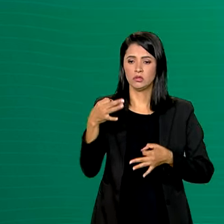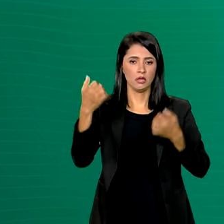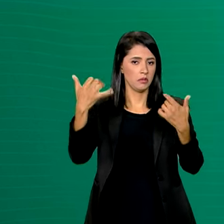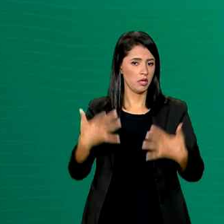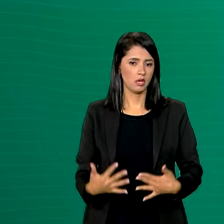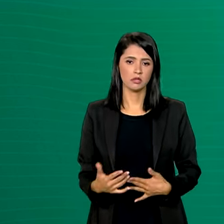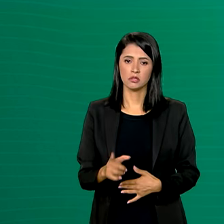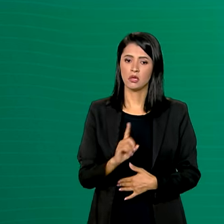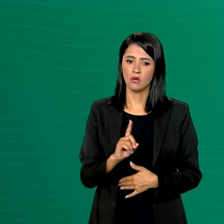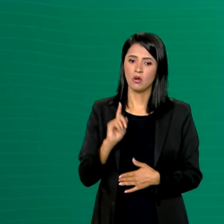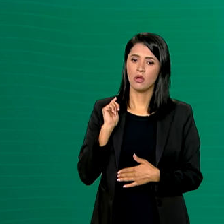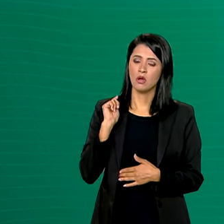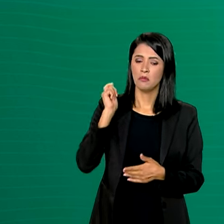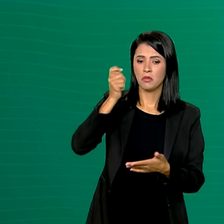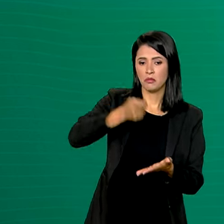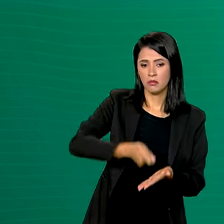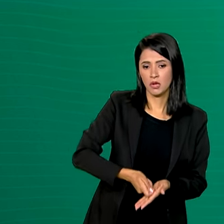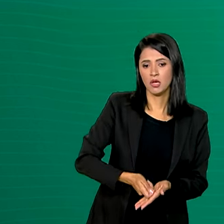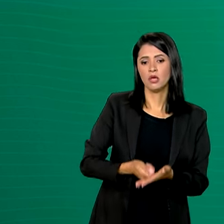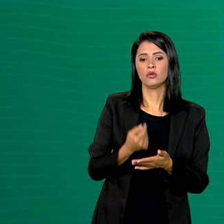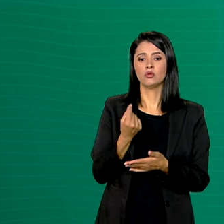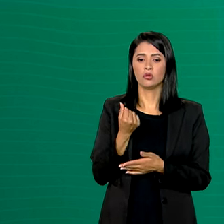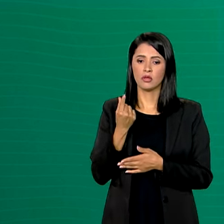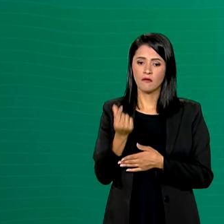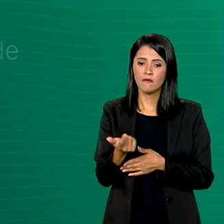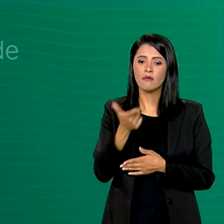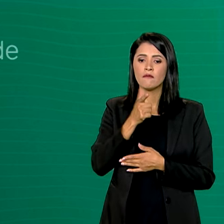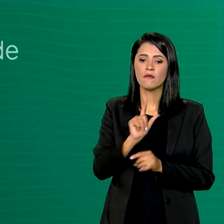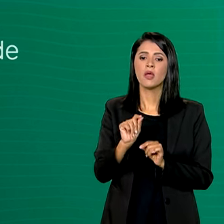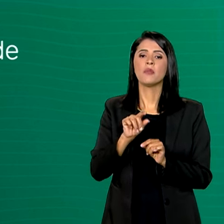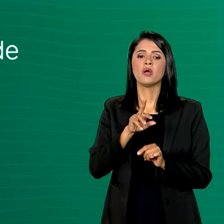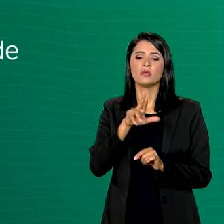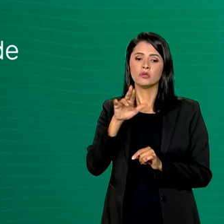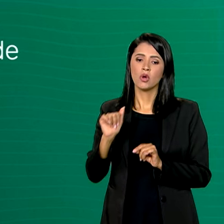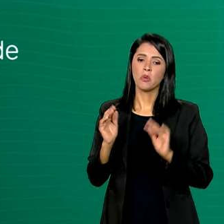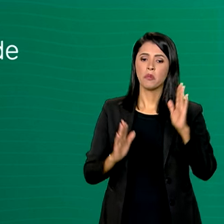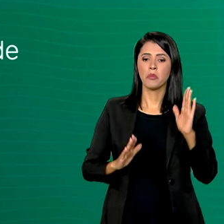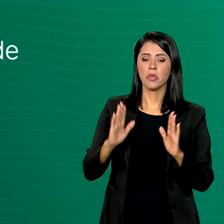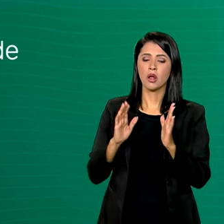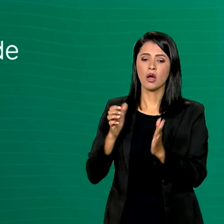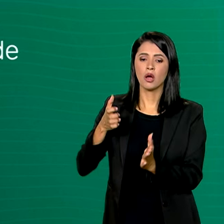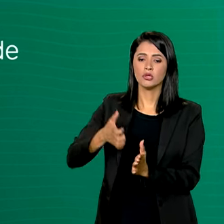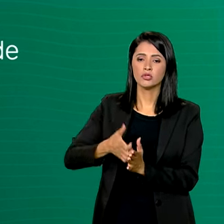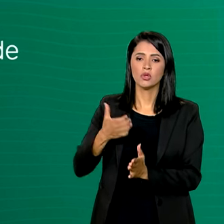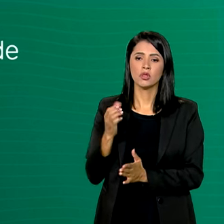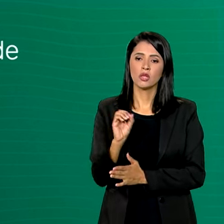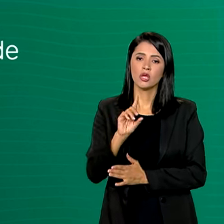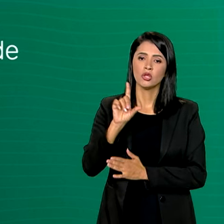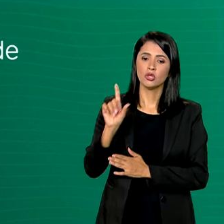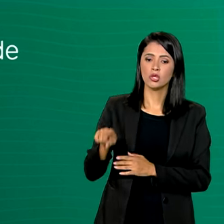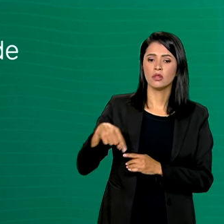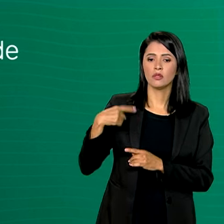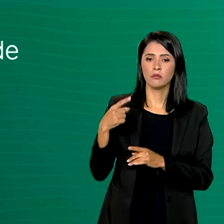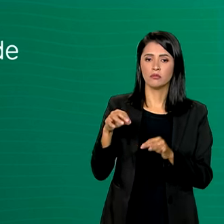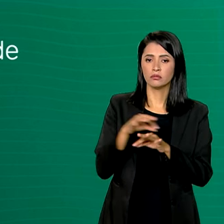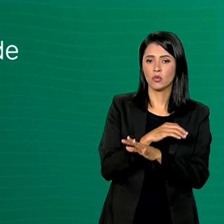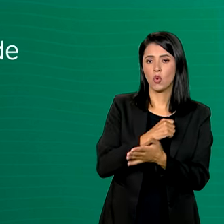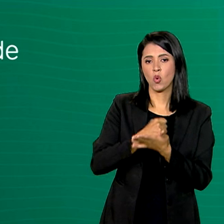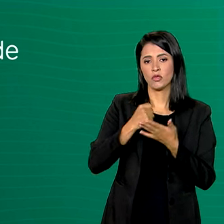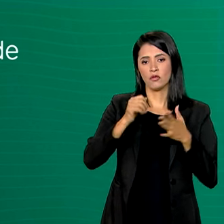causa, pagamento das verbas rescisórias no prazo de 10 dias após a rescisão,